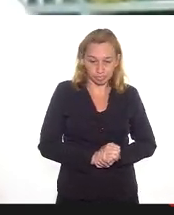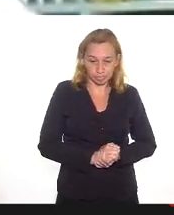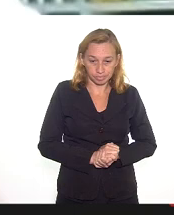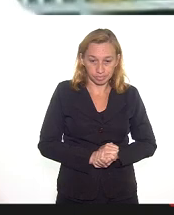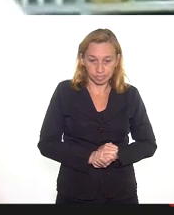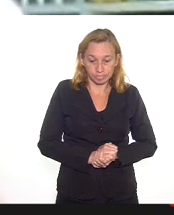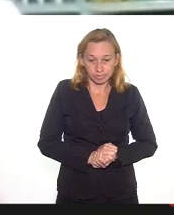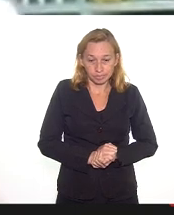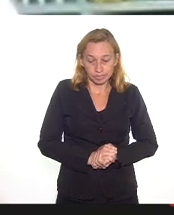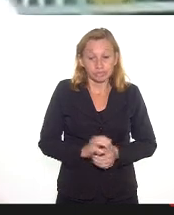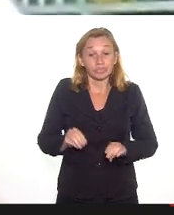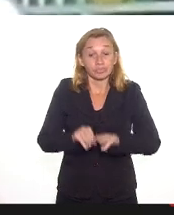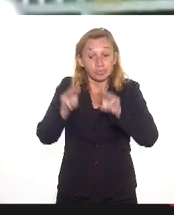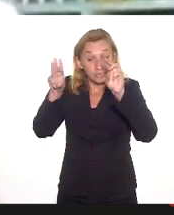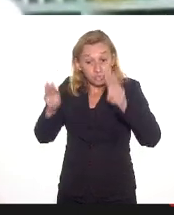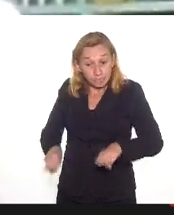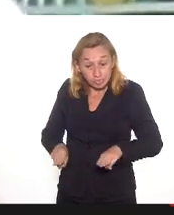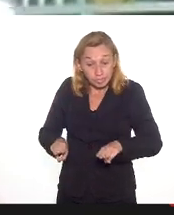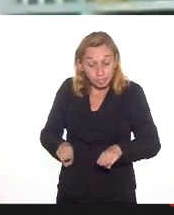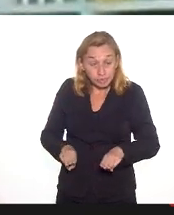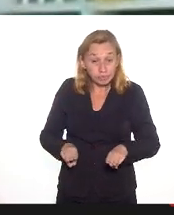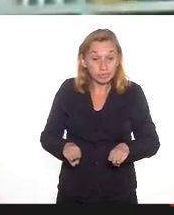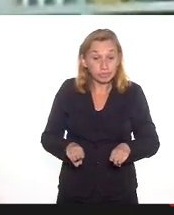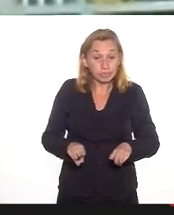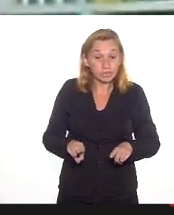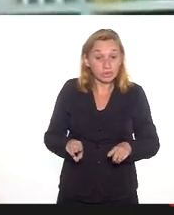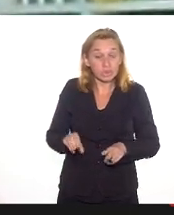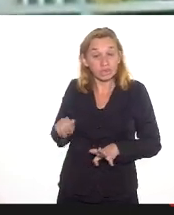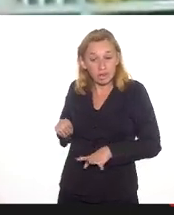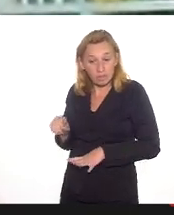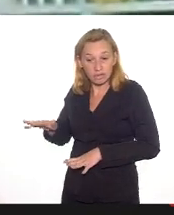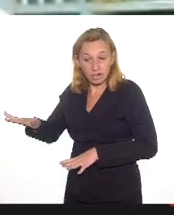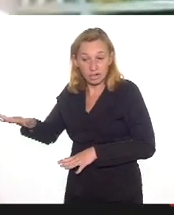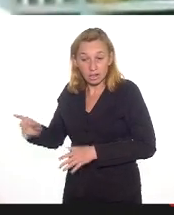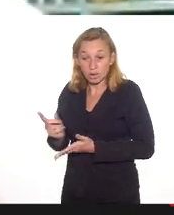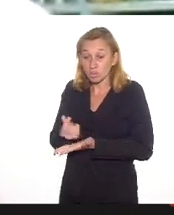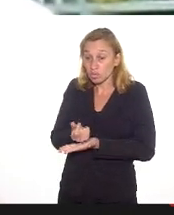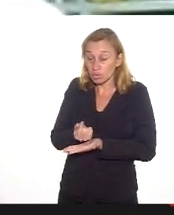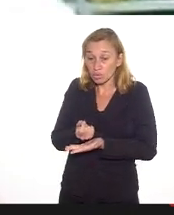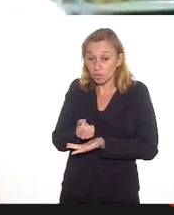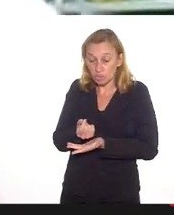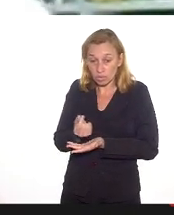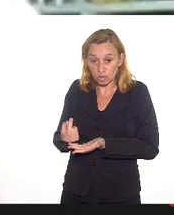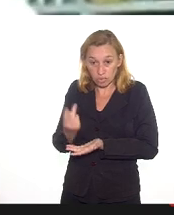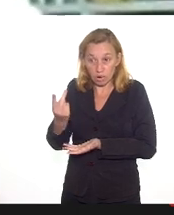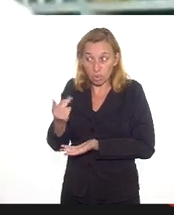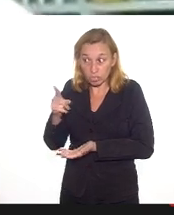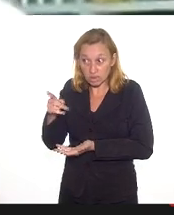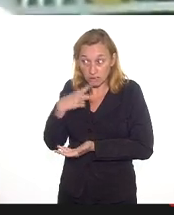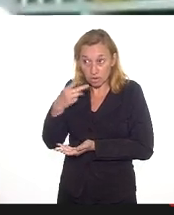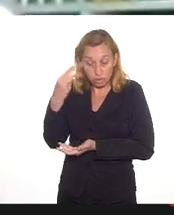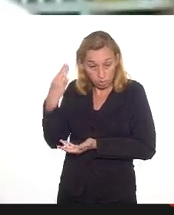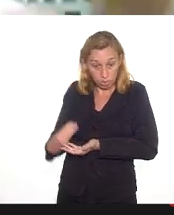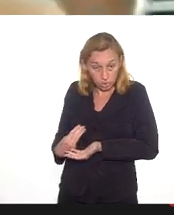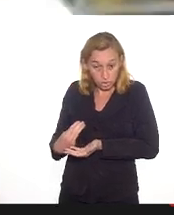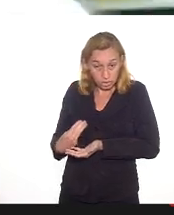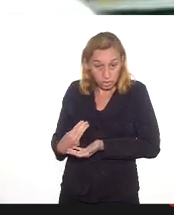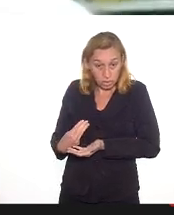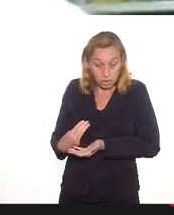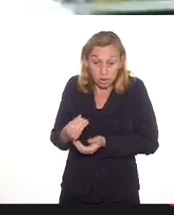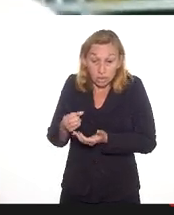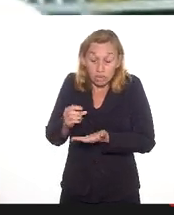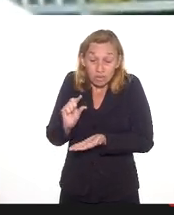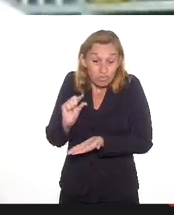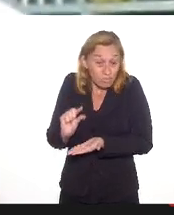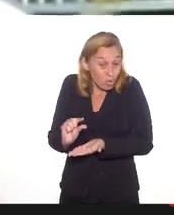e o museu, ele tem um custo, o museu comunitário, ele tem um custo, como você bem colocou, inclusive, Mônica, que é um custo